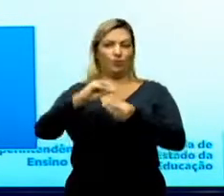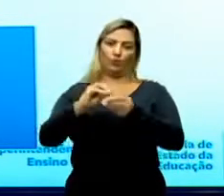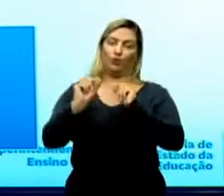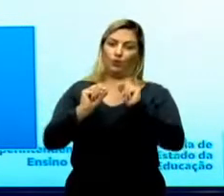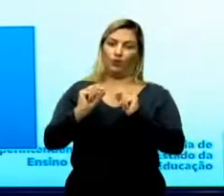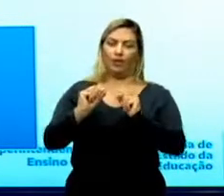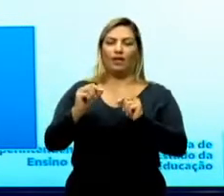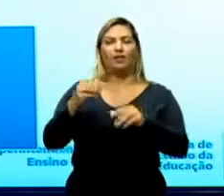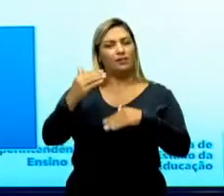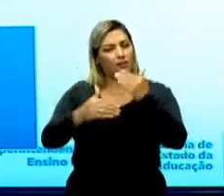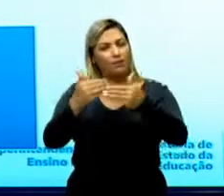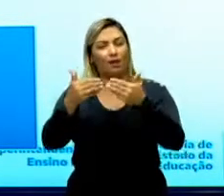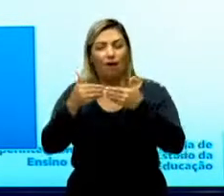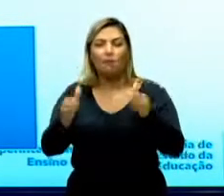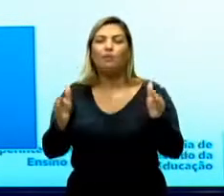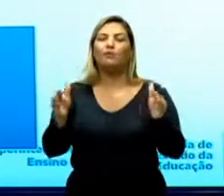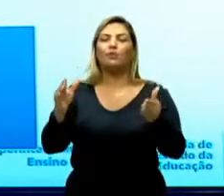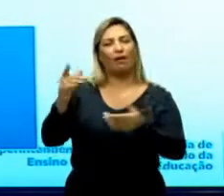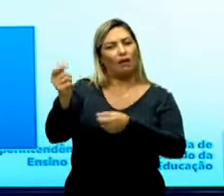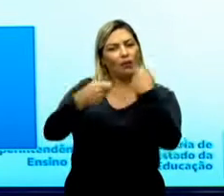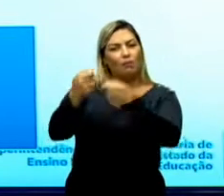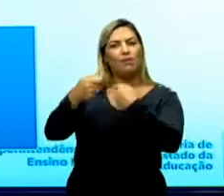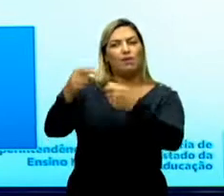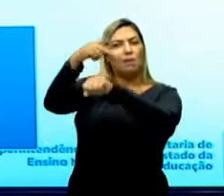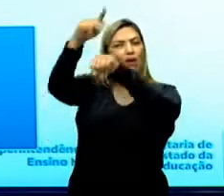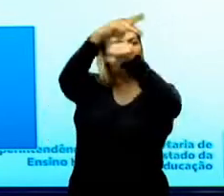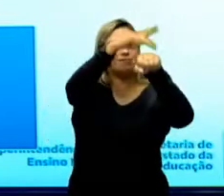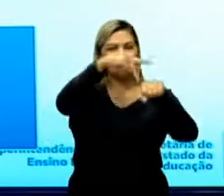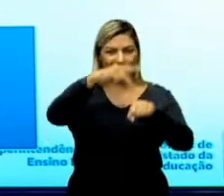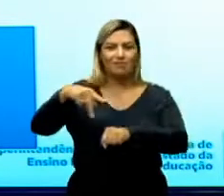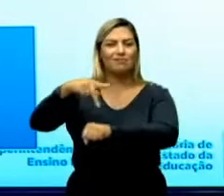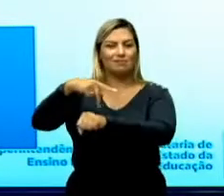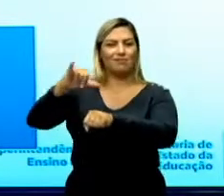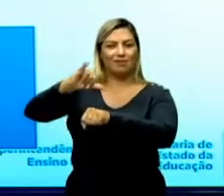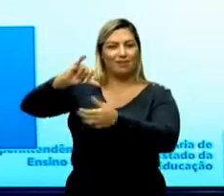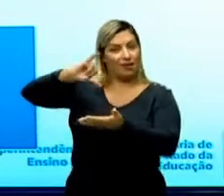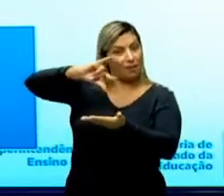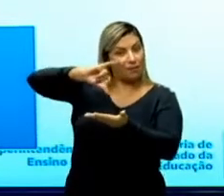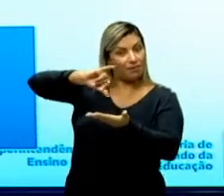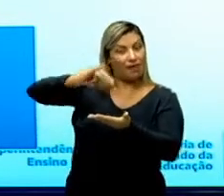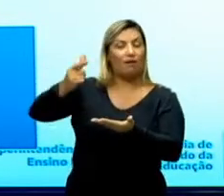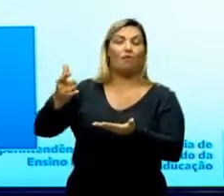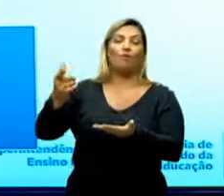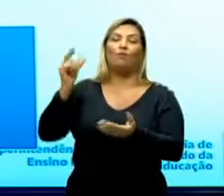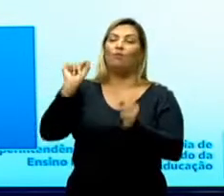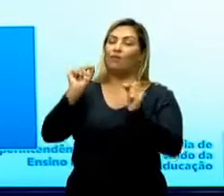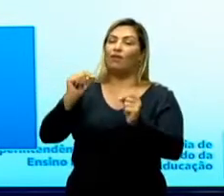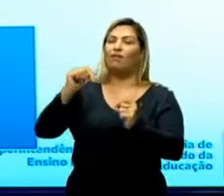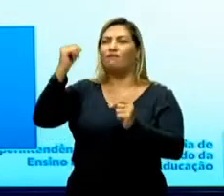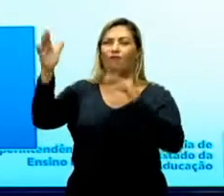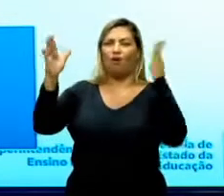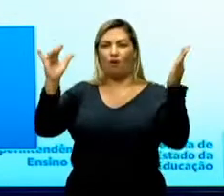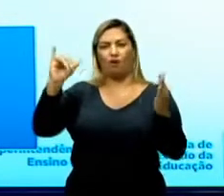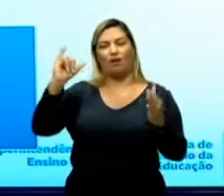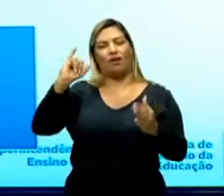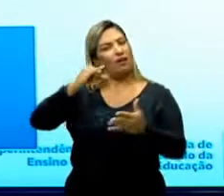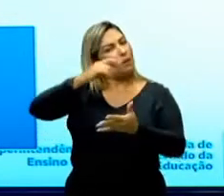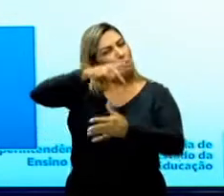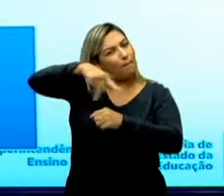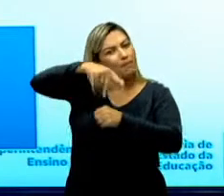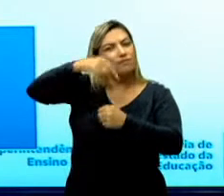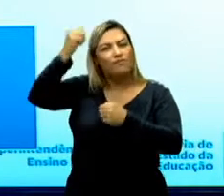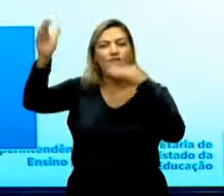neoliberalismo? É esse processo de abertura econômica para o capital externo, para o estrangeiro, um processo